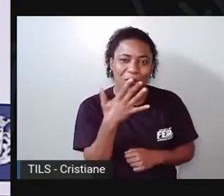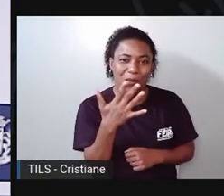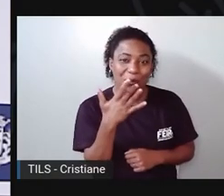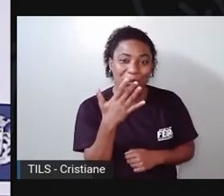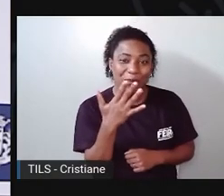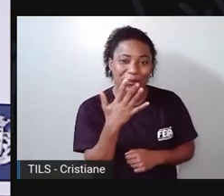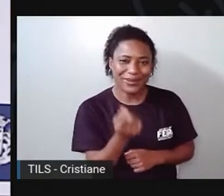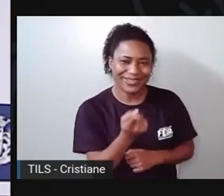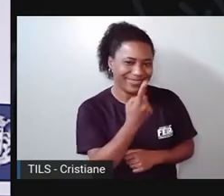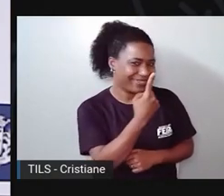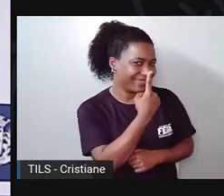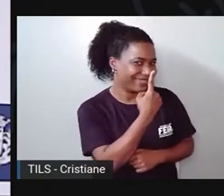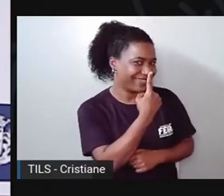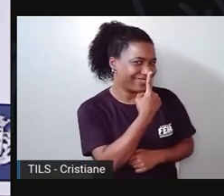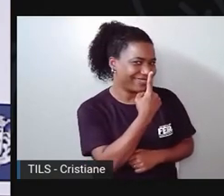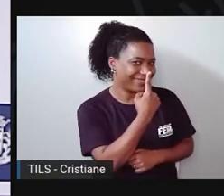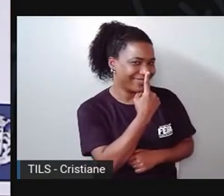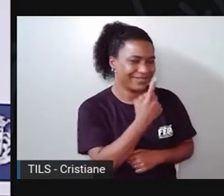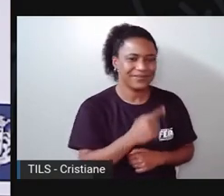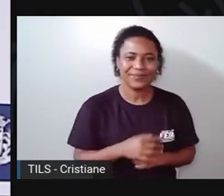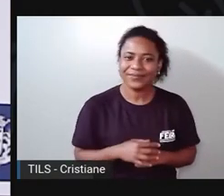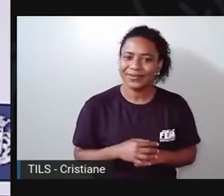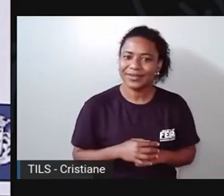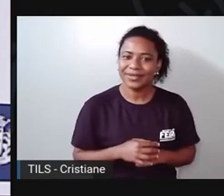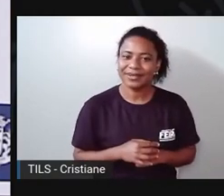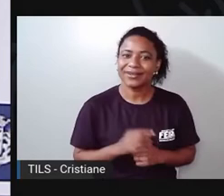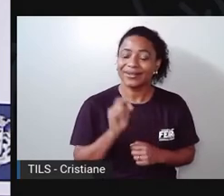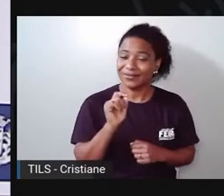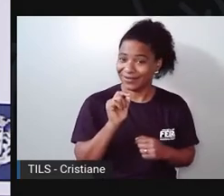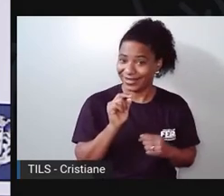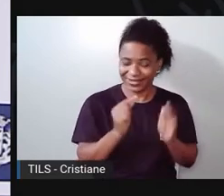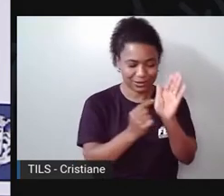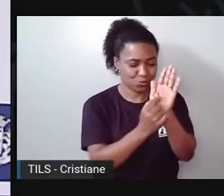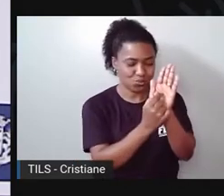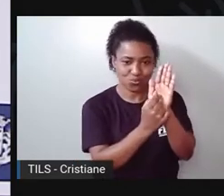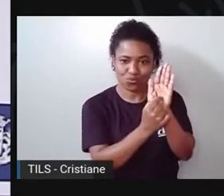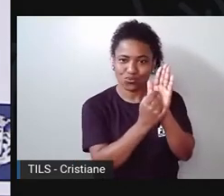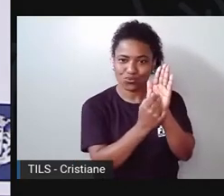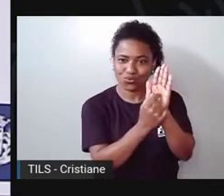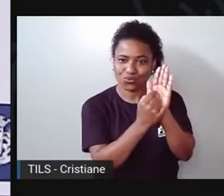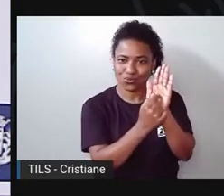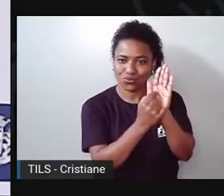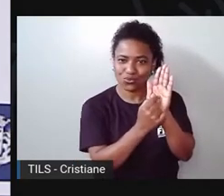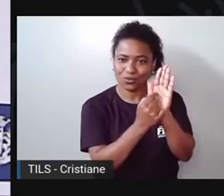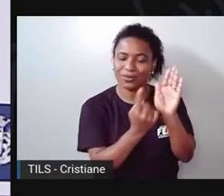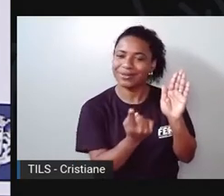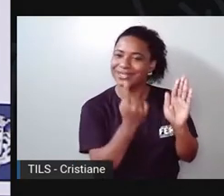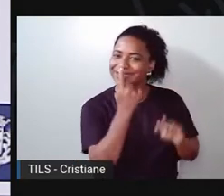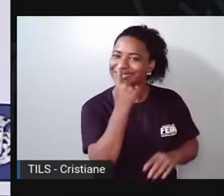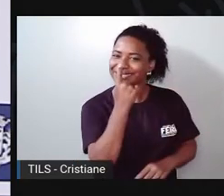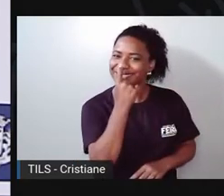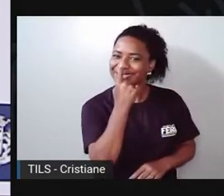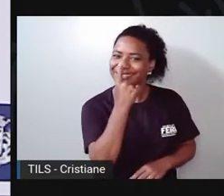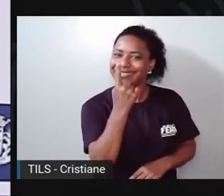Fazer aqui uma bolinha que vai ser o narizinho. Olha só!